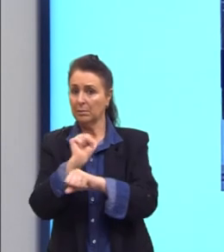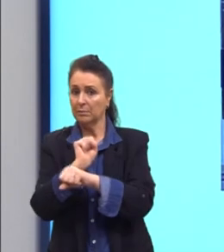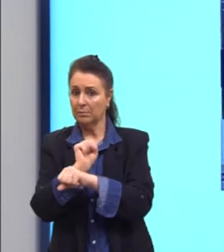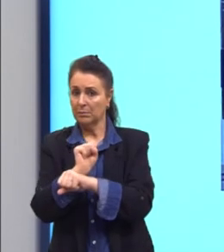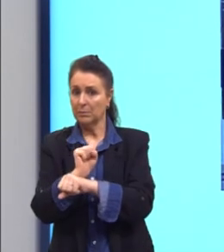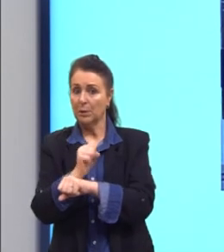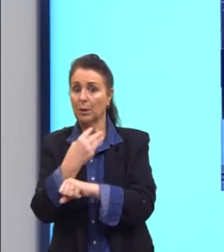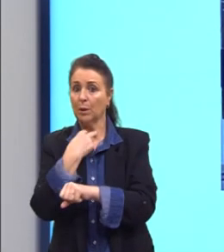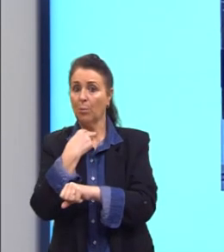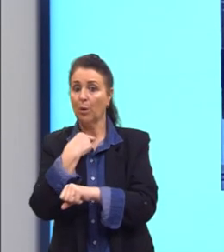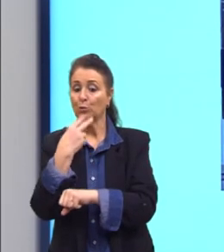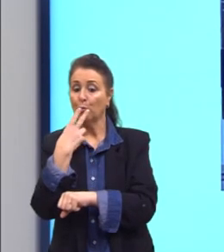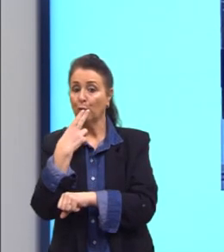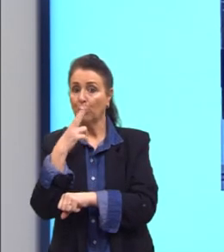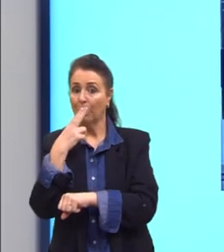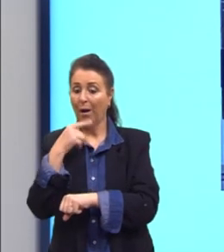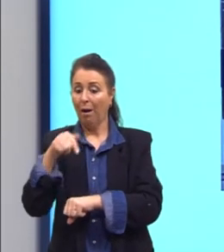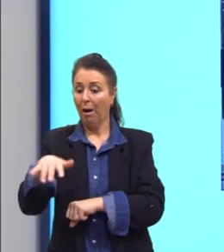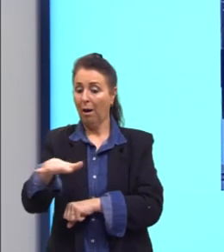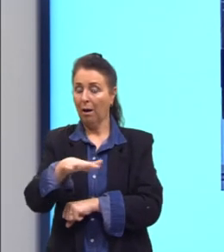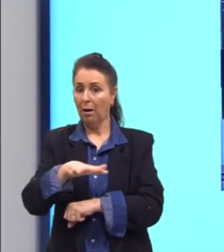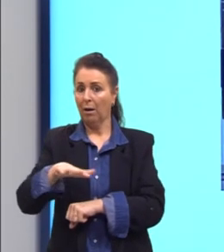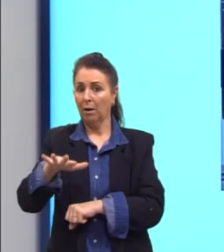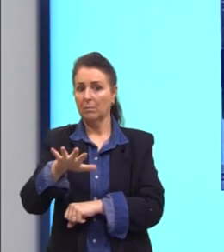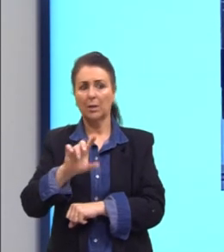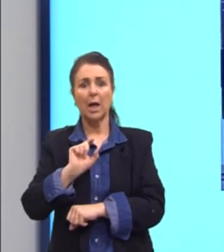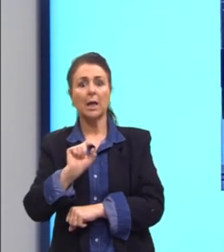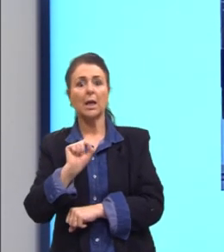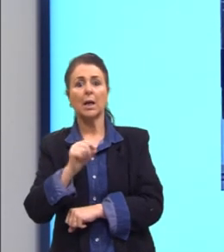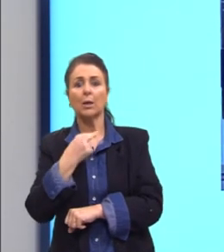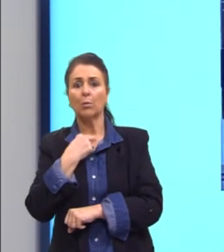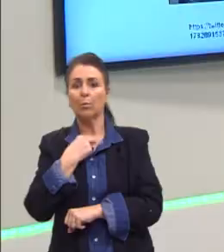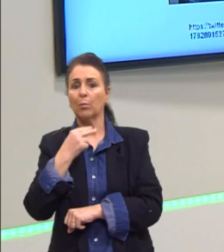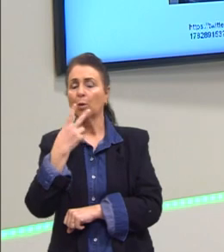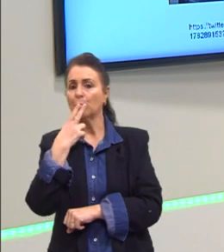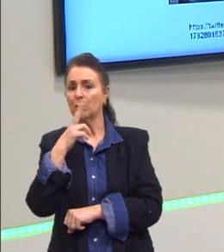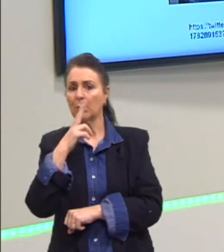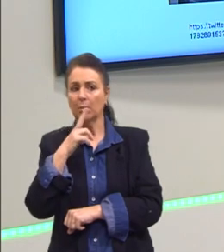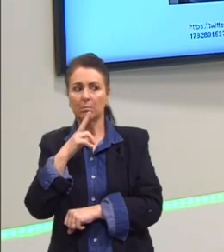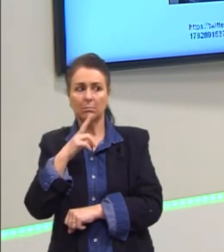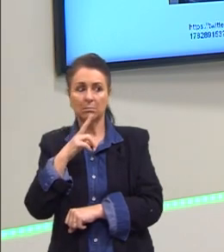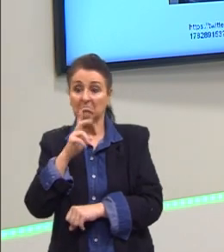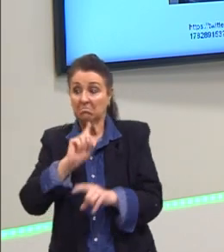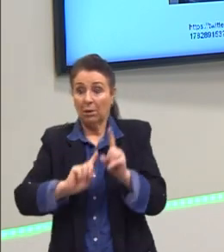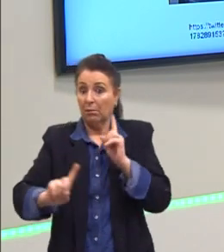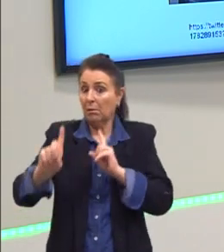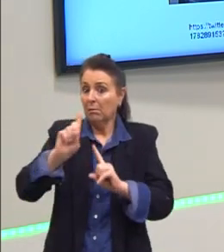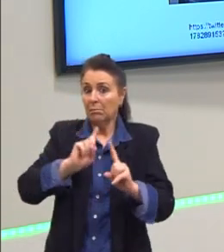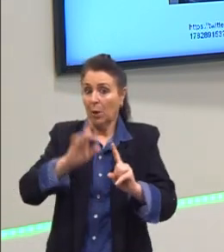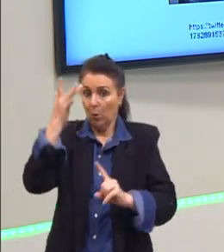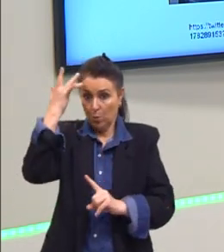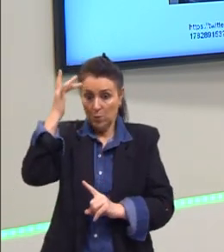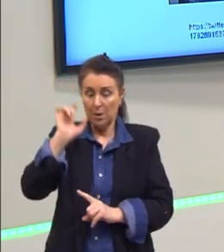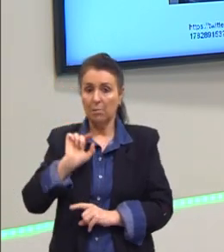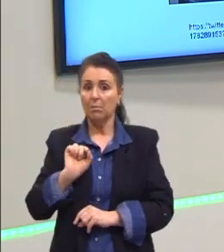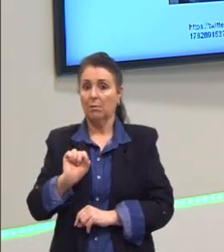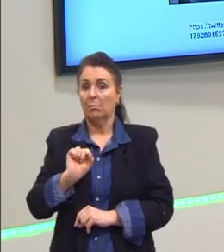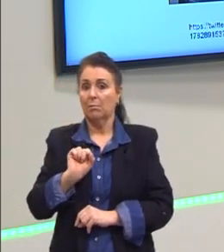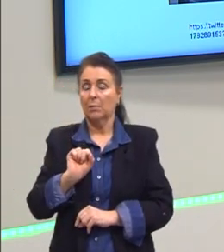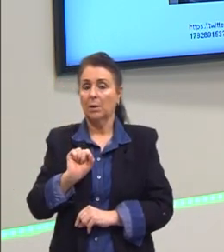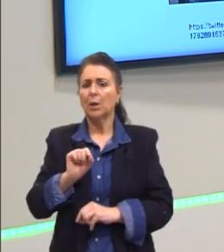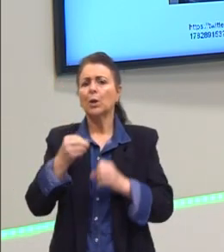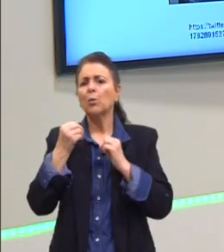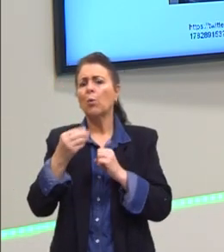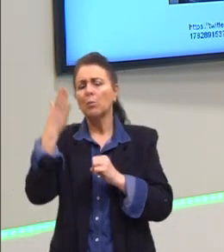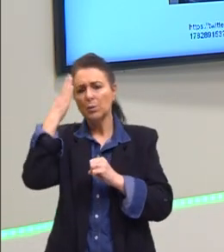Não é permitido fumar nesta área. Quem não pode fumar nesta área? Alguém. Como que eu sei que isso está na voz